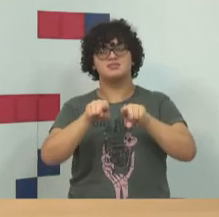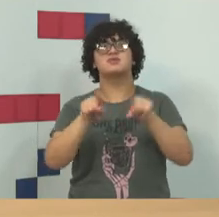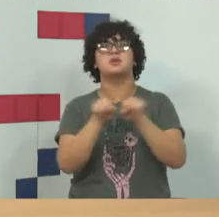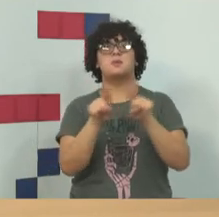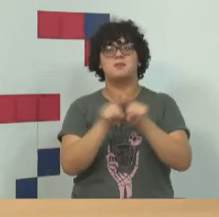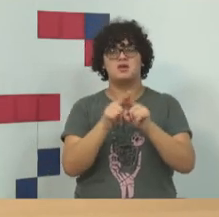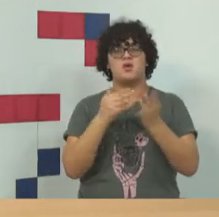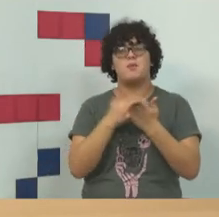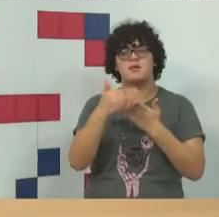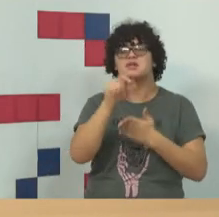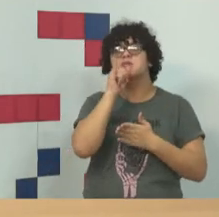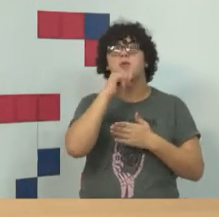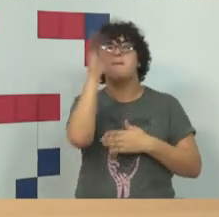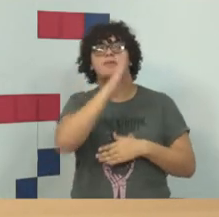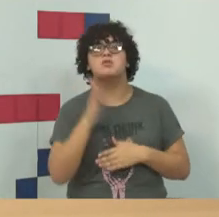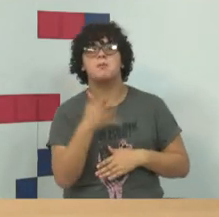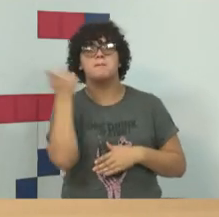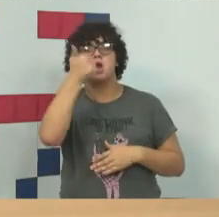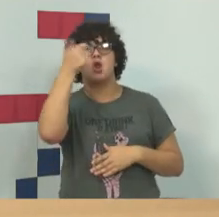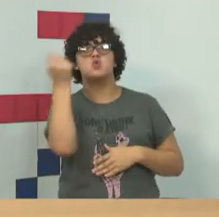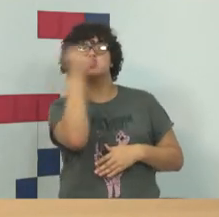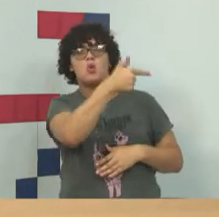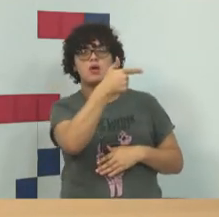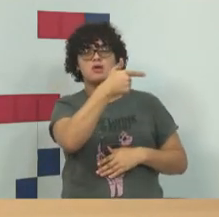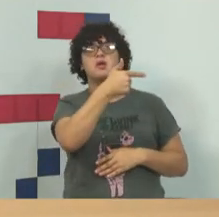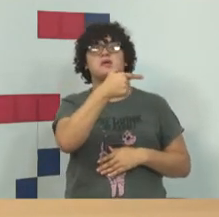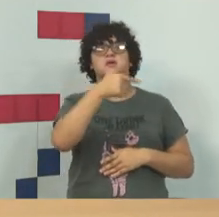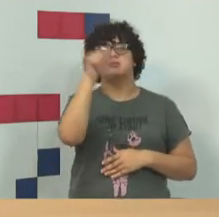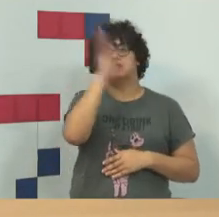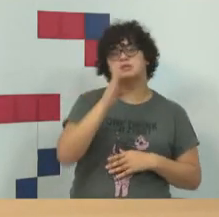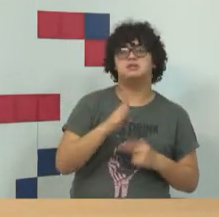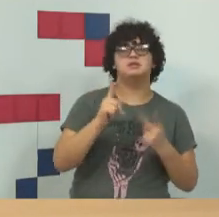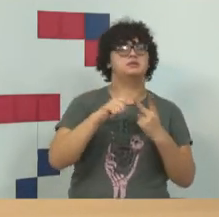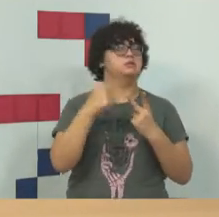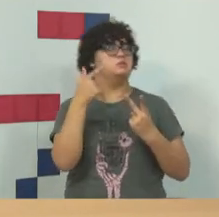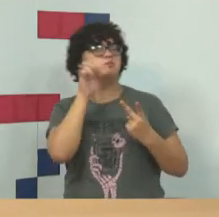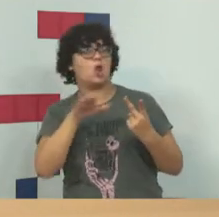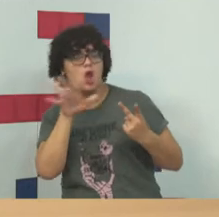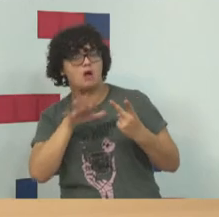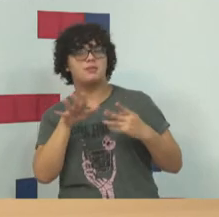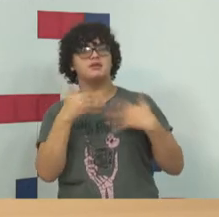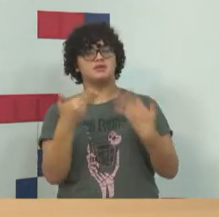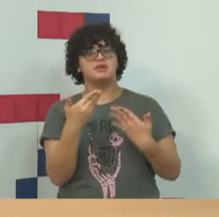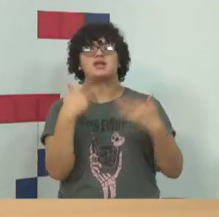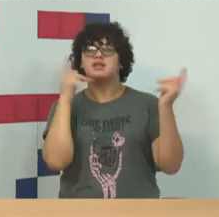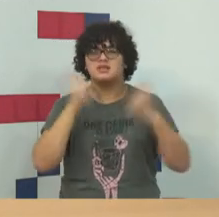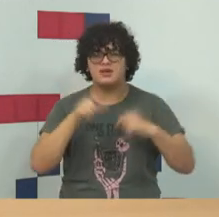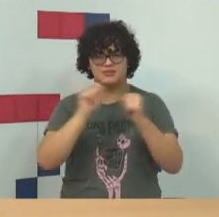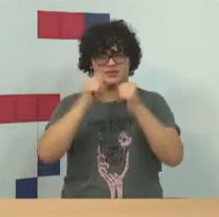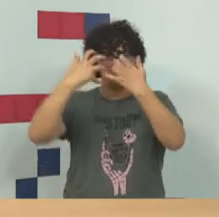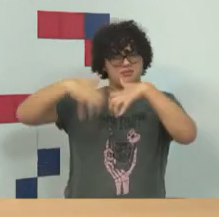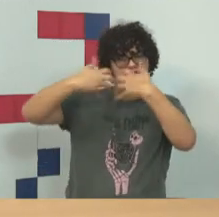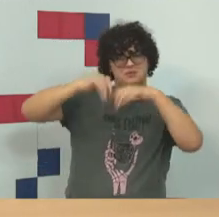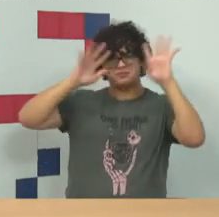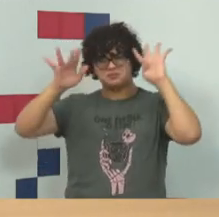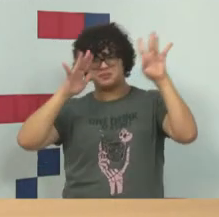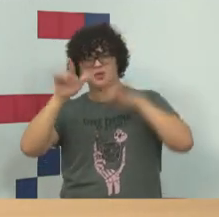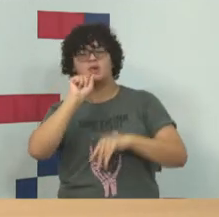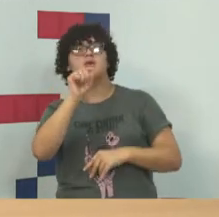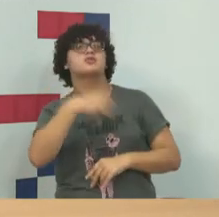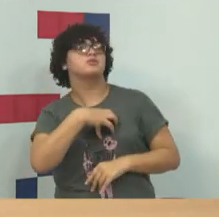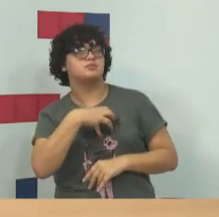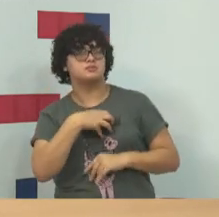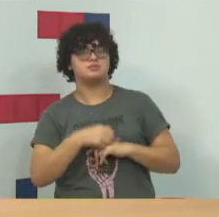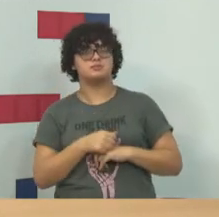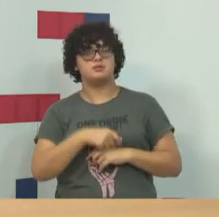Se o Brasil, por exemplo, está melhor, está muito, muito atrás do que, por exemplo, os Estados Unidos, dá para fazer esse raciocínio da seguinte forma,